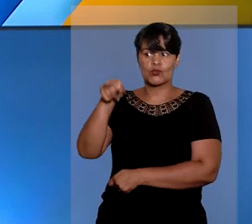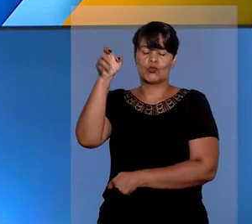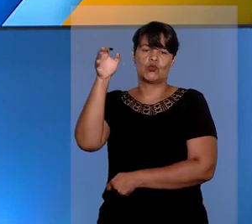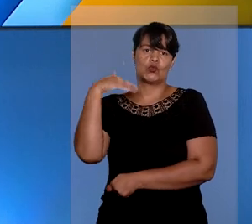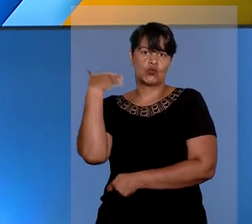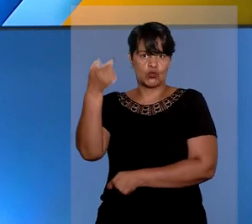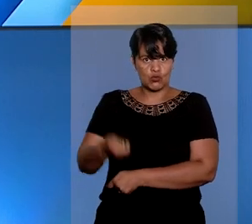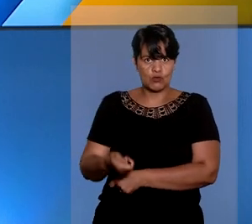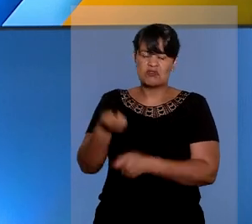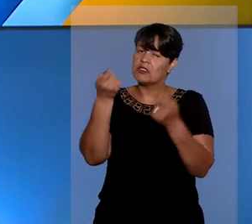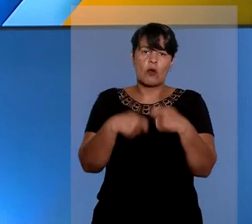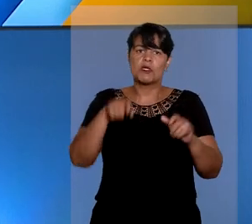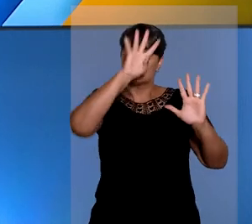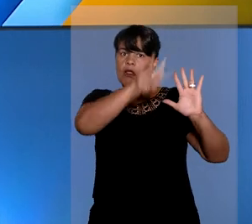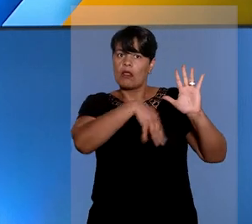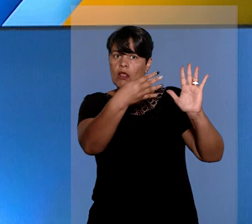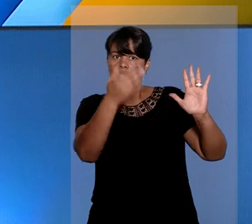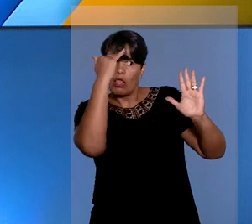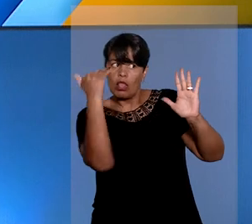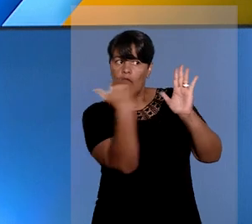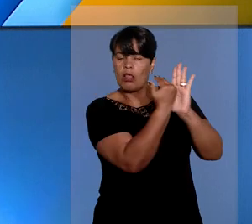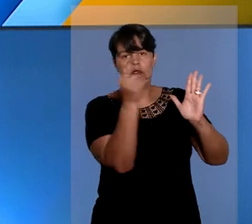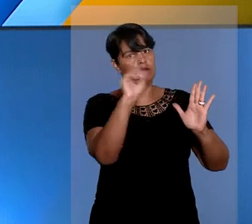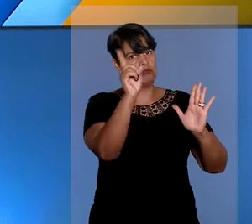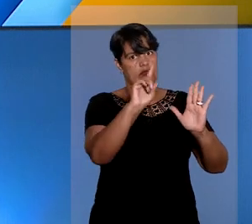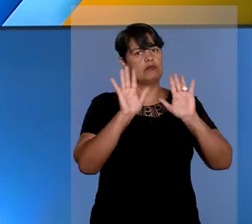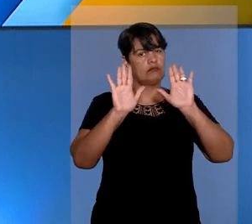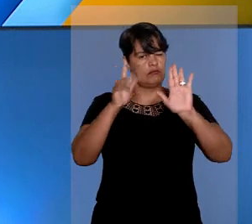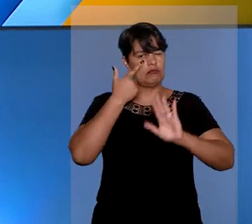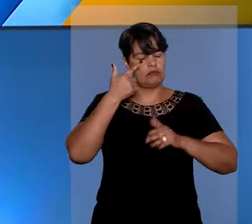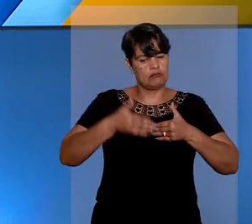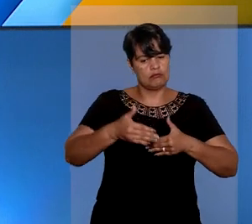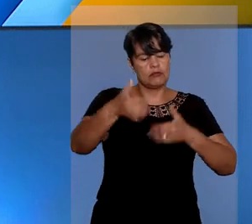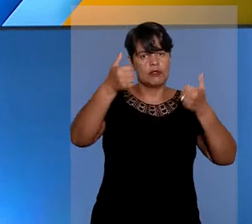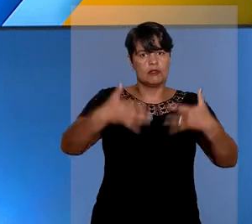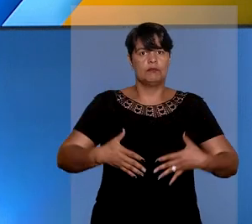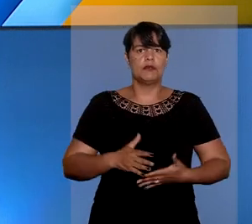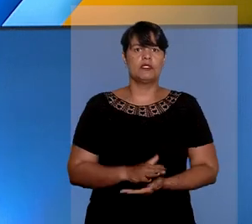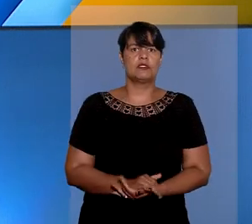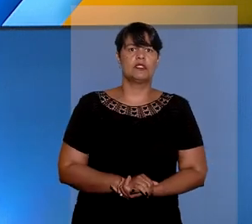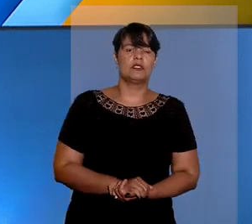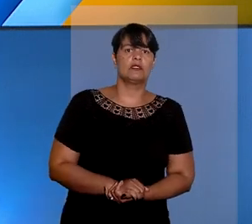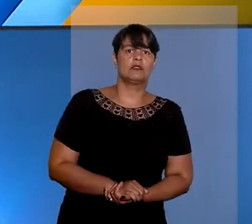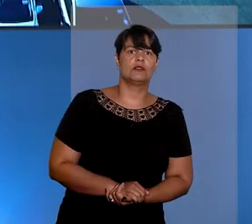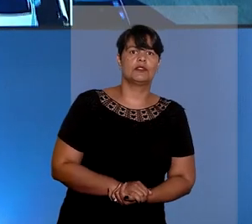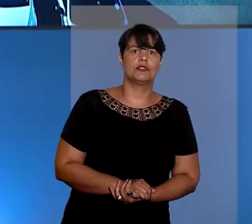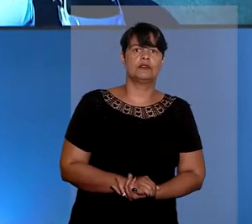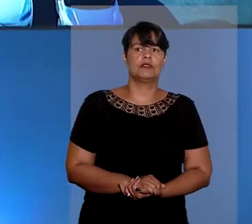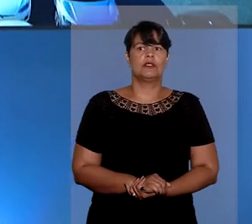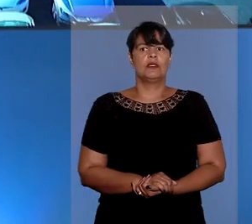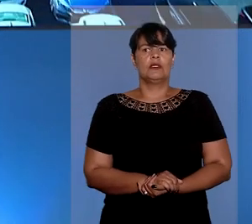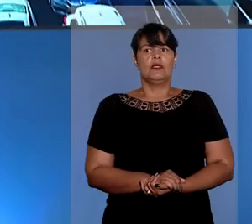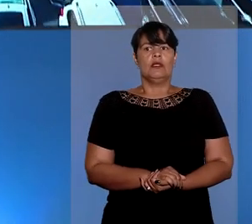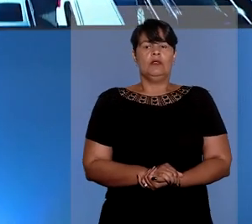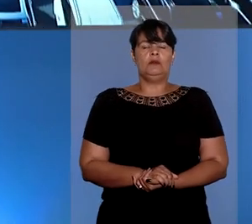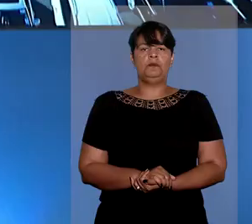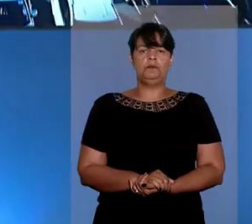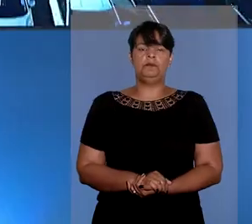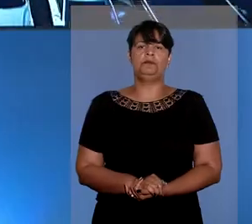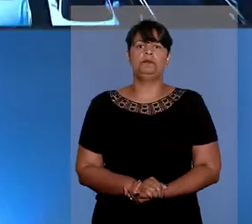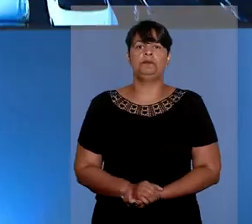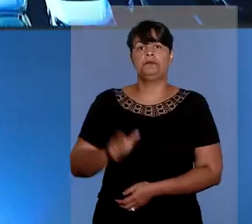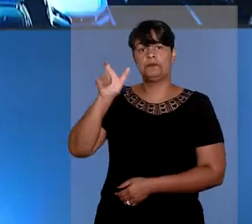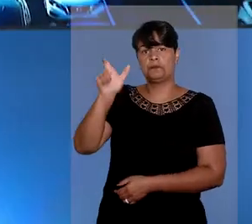Corte Estadual. Entenda a decisão da terceira turma com a repórter Júlia Avelar. O depositário particular